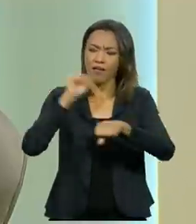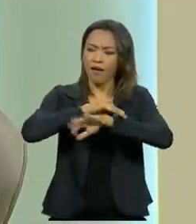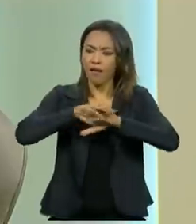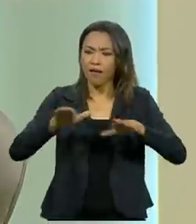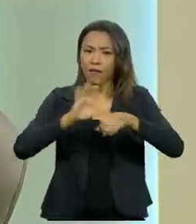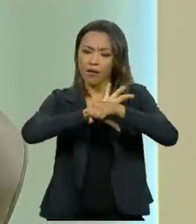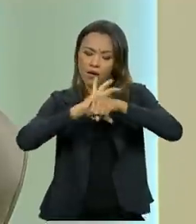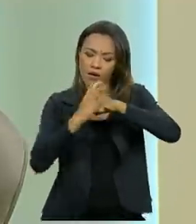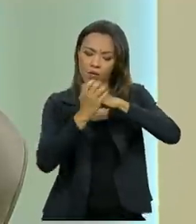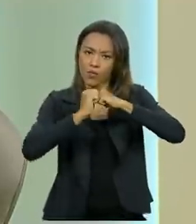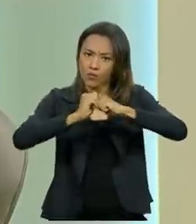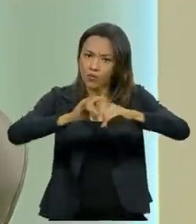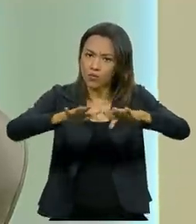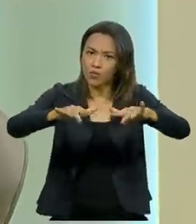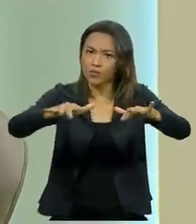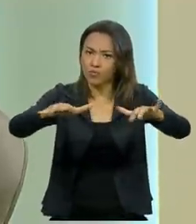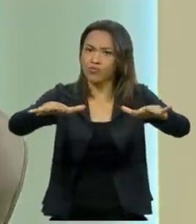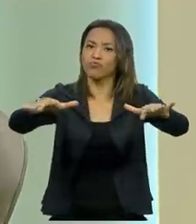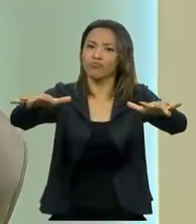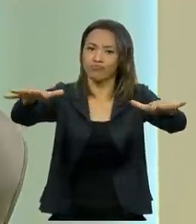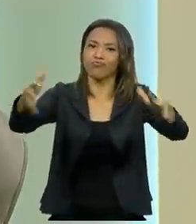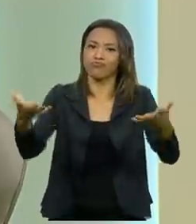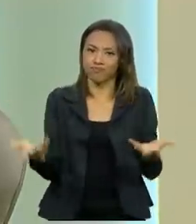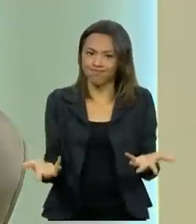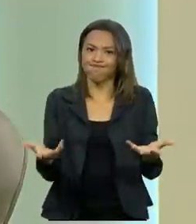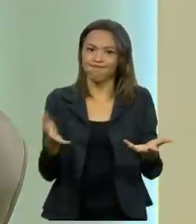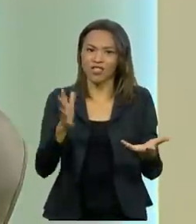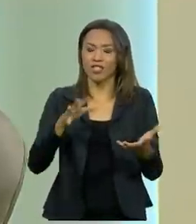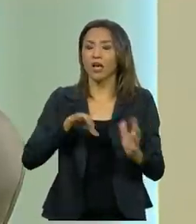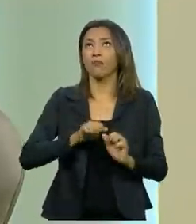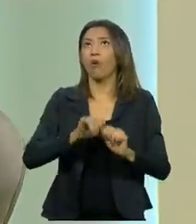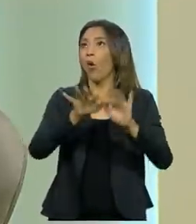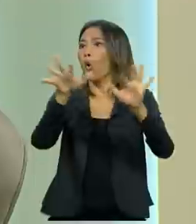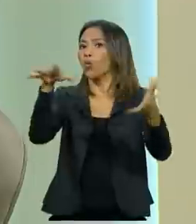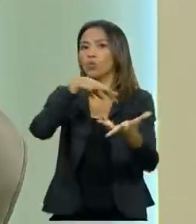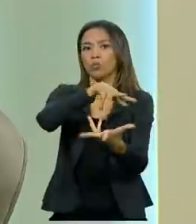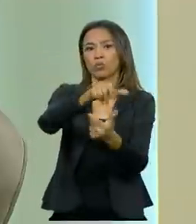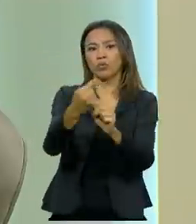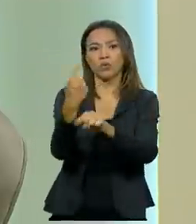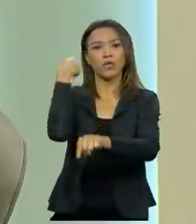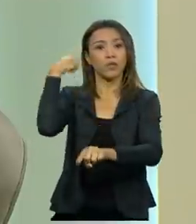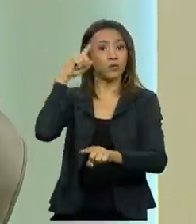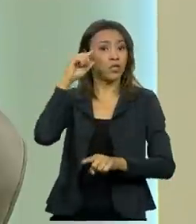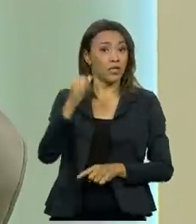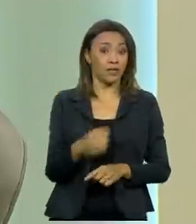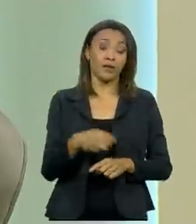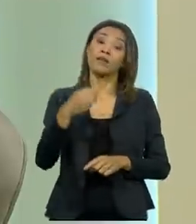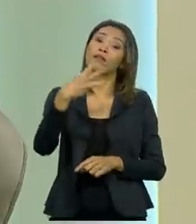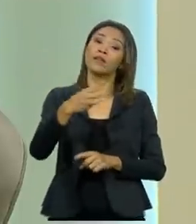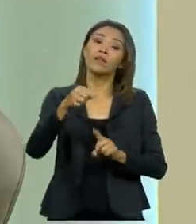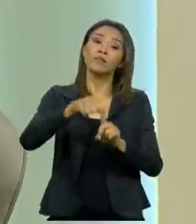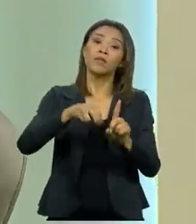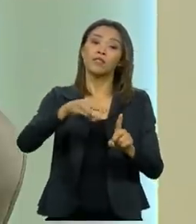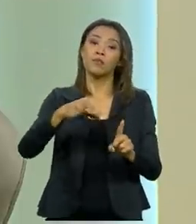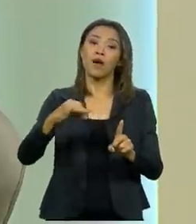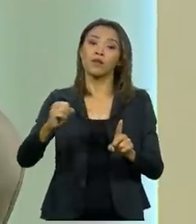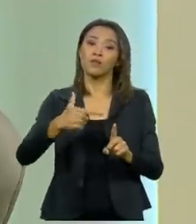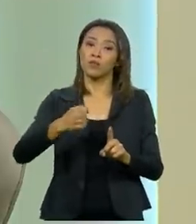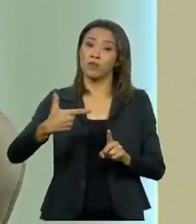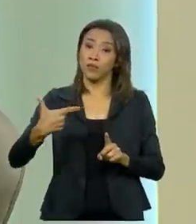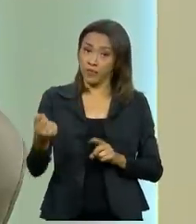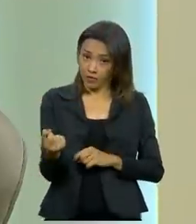Covid-19, que já espreita o mundo inteiro desde 13 de março de 2020. E